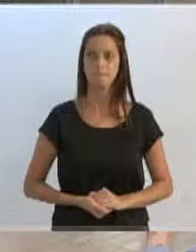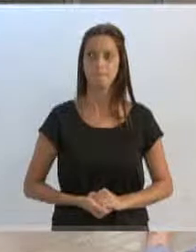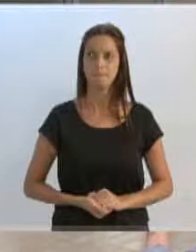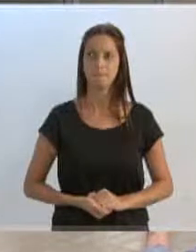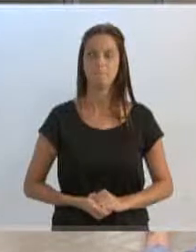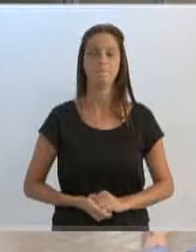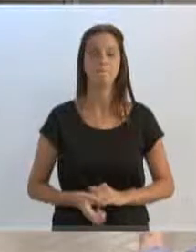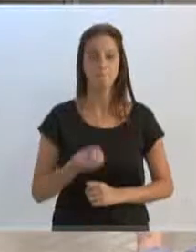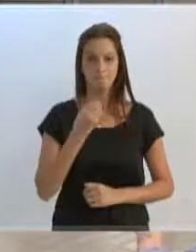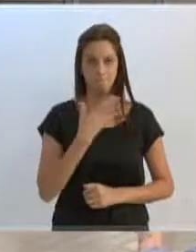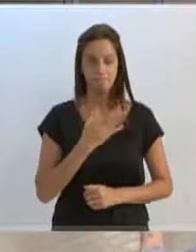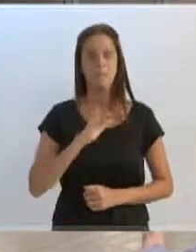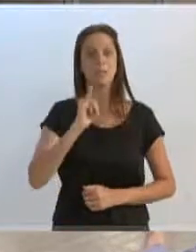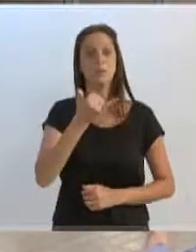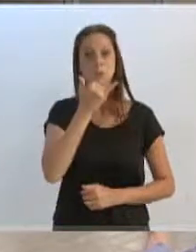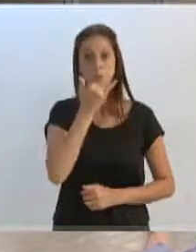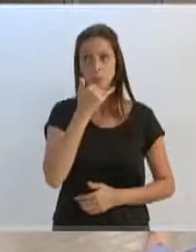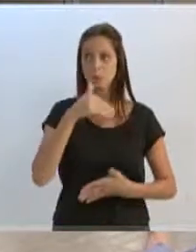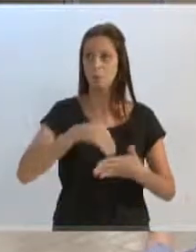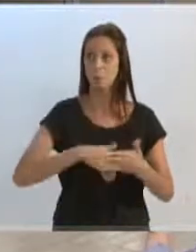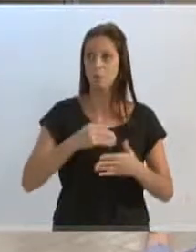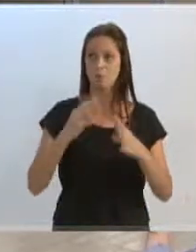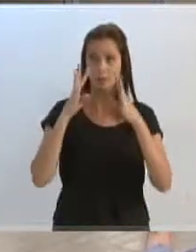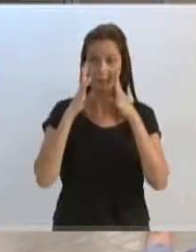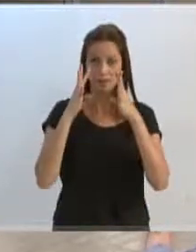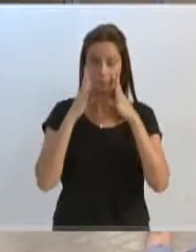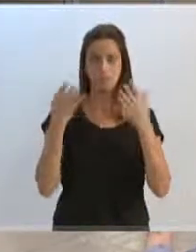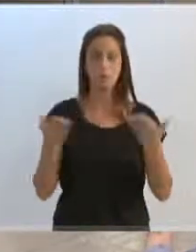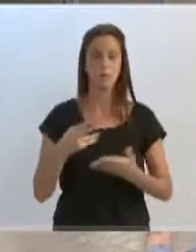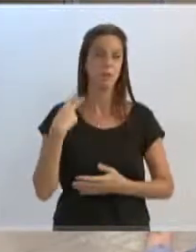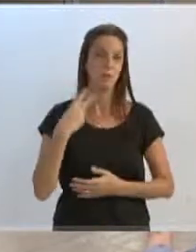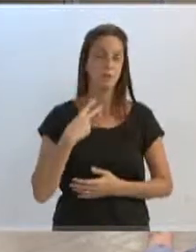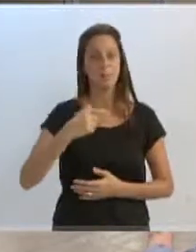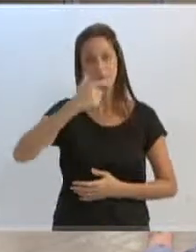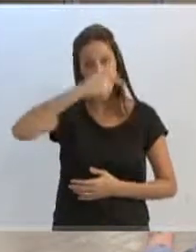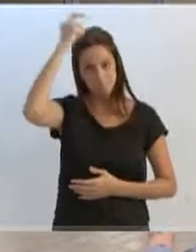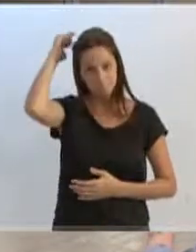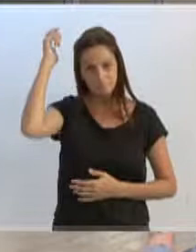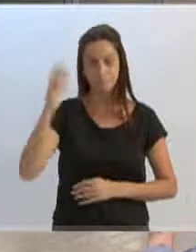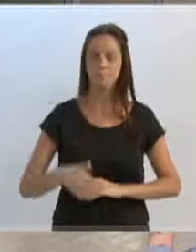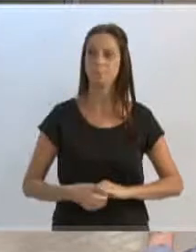Muito bem, ainda em justificativa de voto, nós vamos ouvir o vereador Adriano Pereira.